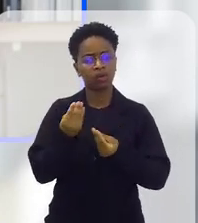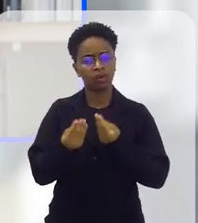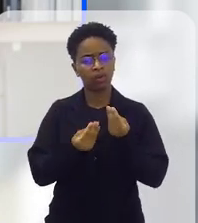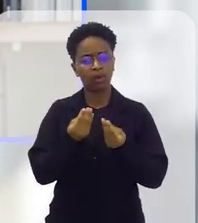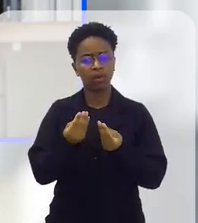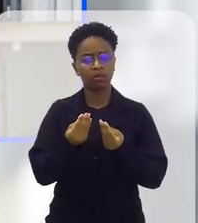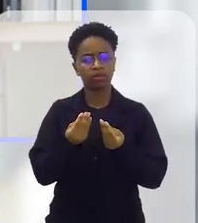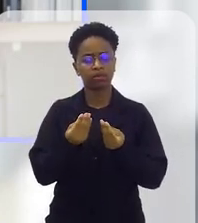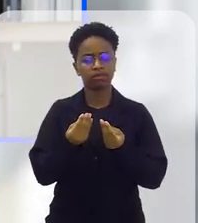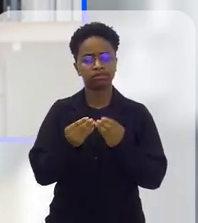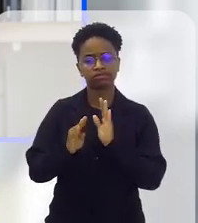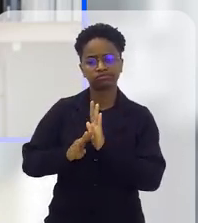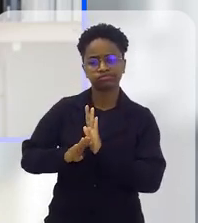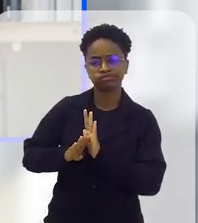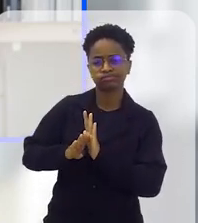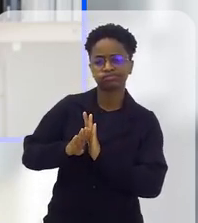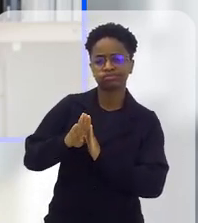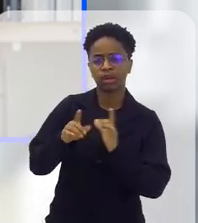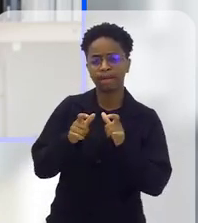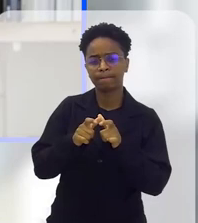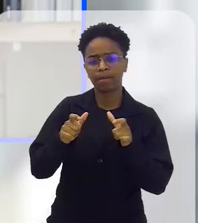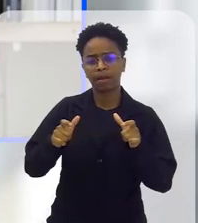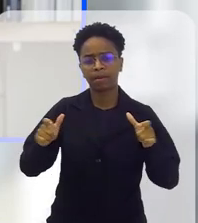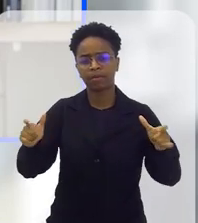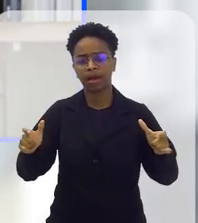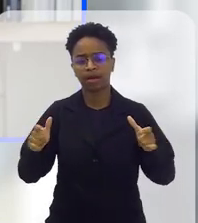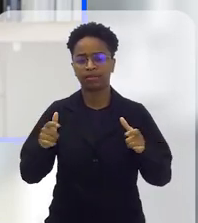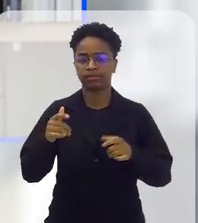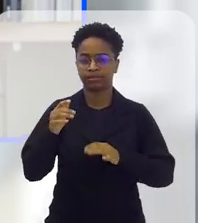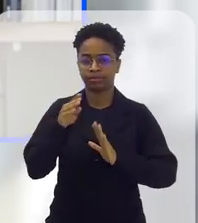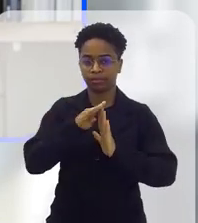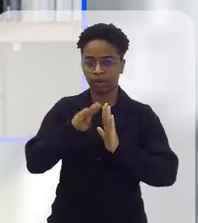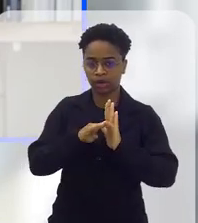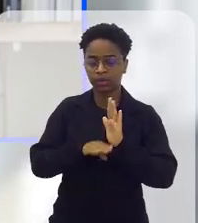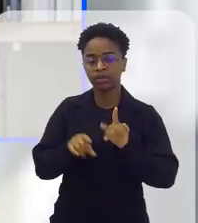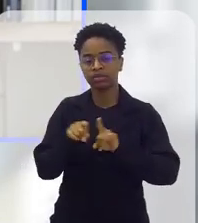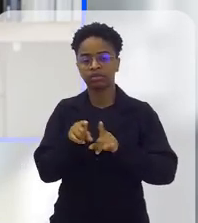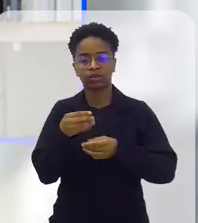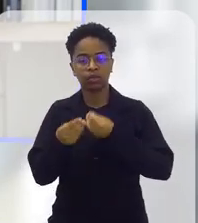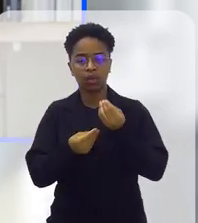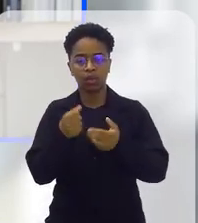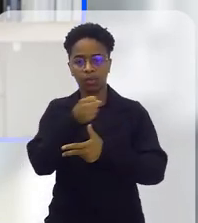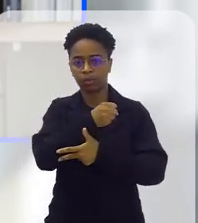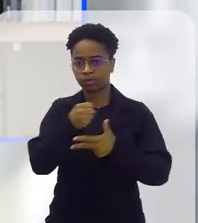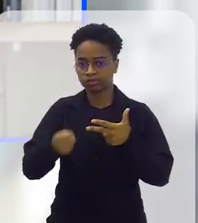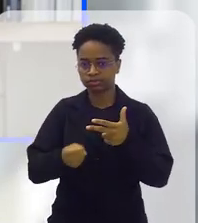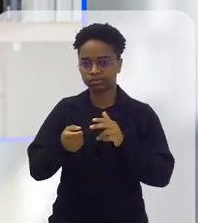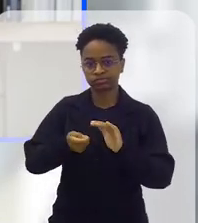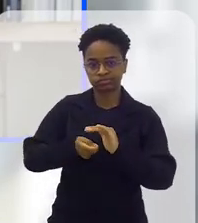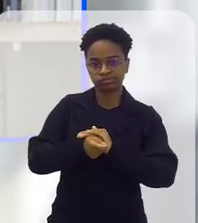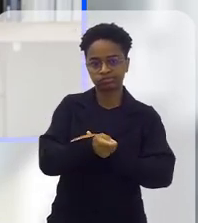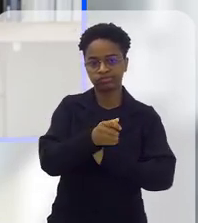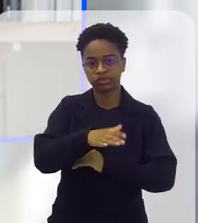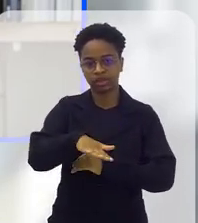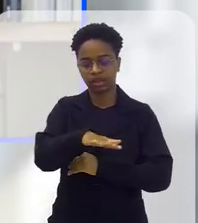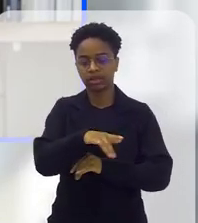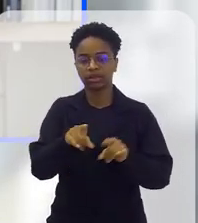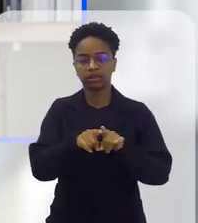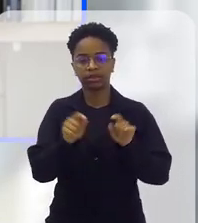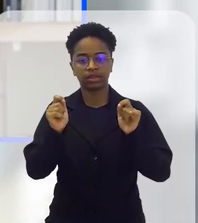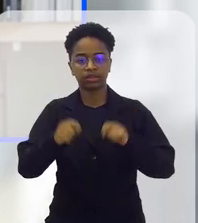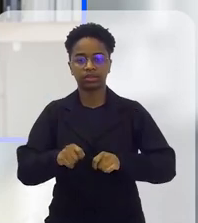que é essa crescente desses programas, como que é o investimento do poder público para que